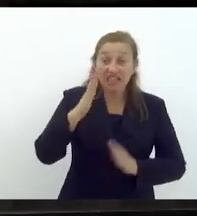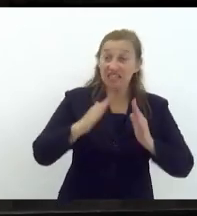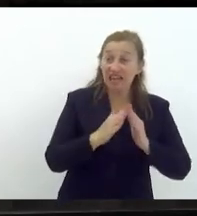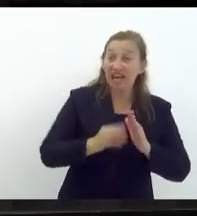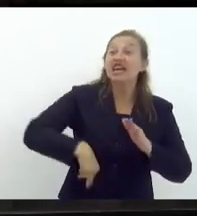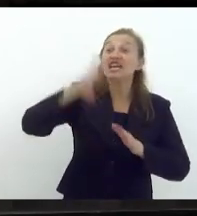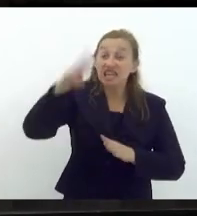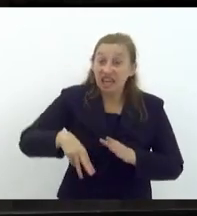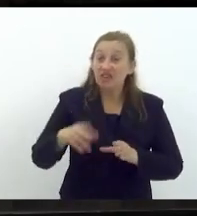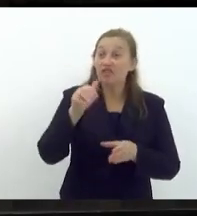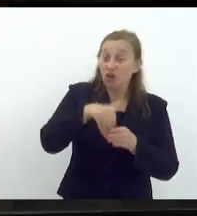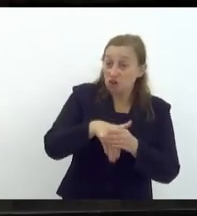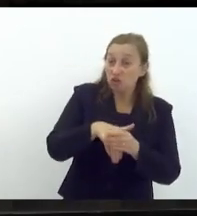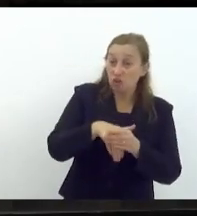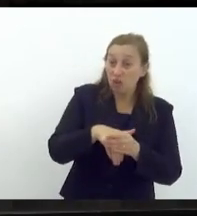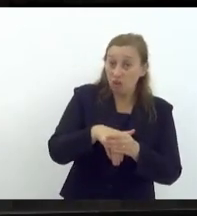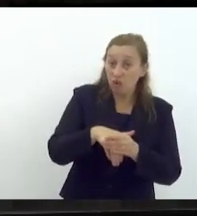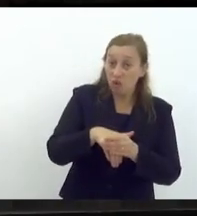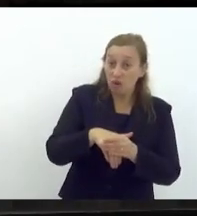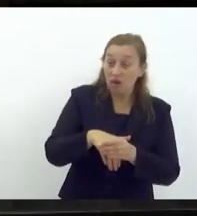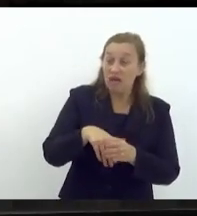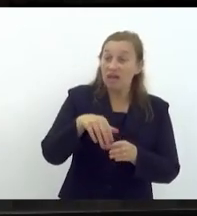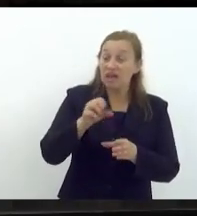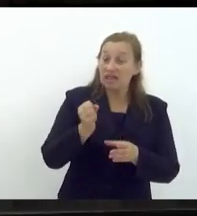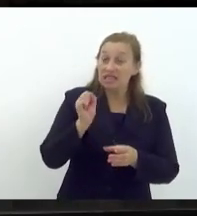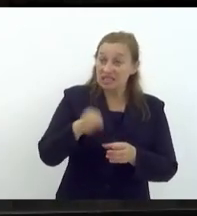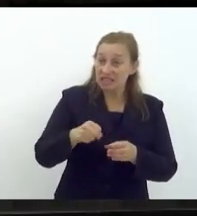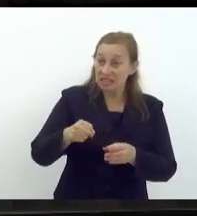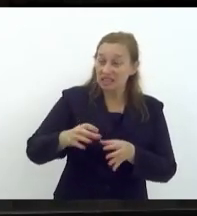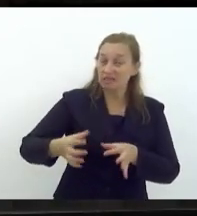quem votou favorável para botar a câmera na segurança pública vai contra.